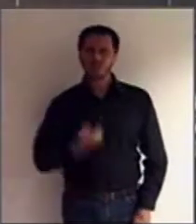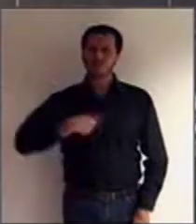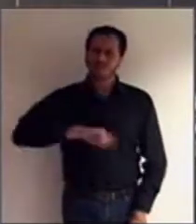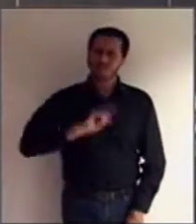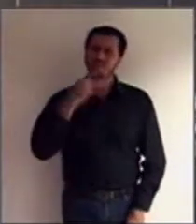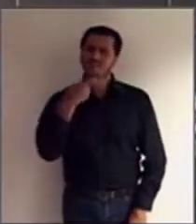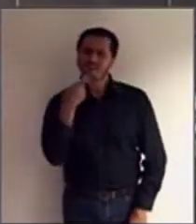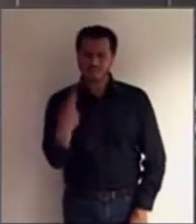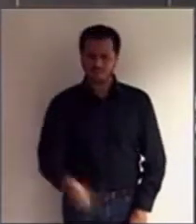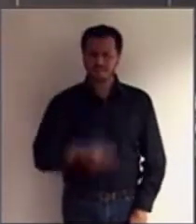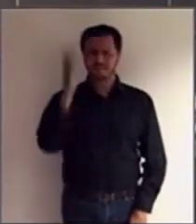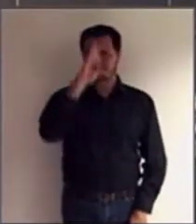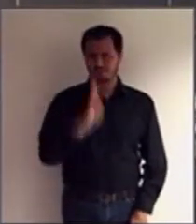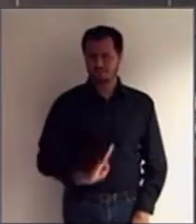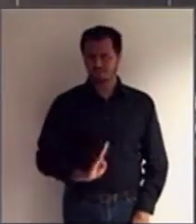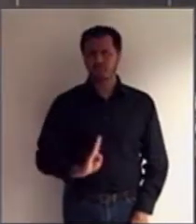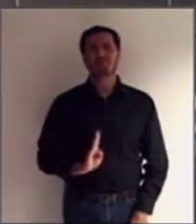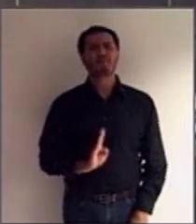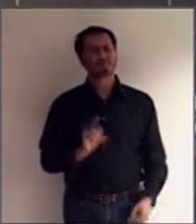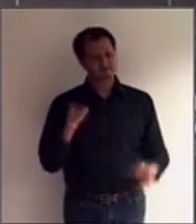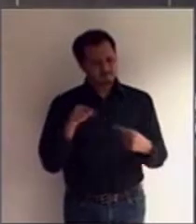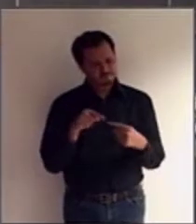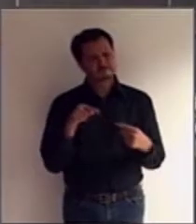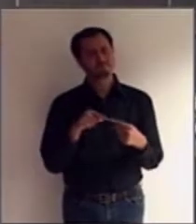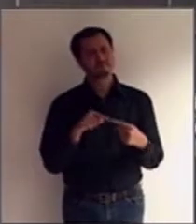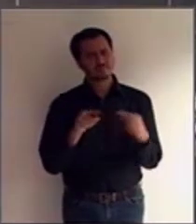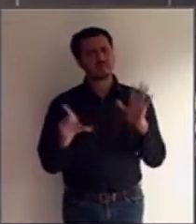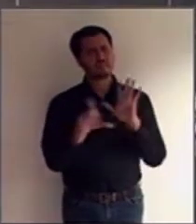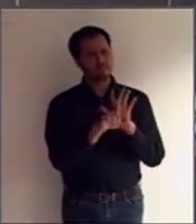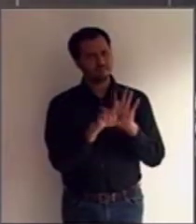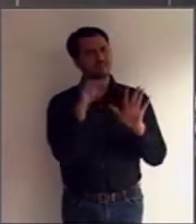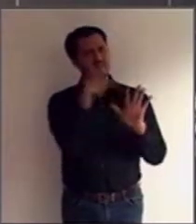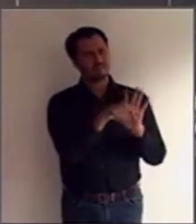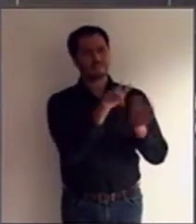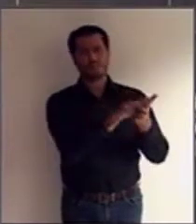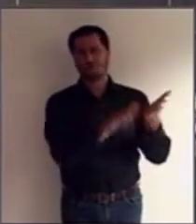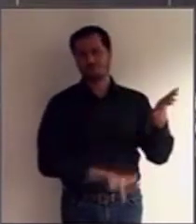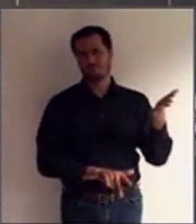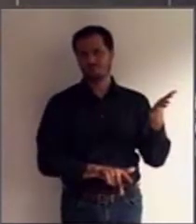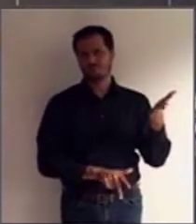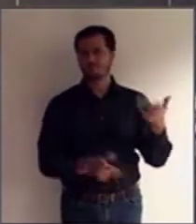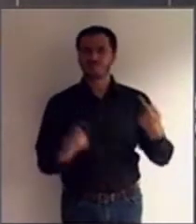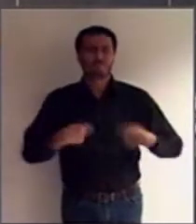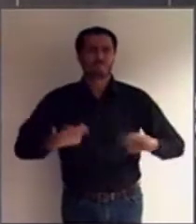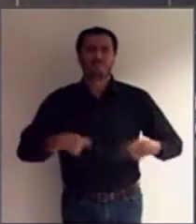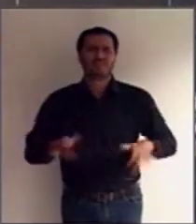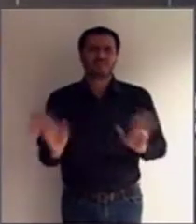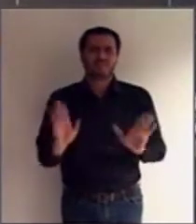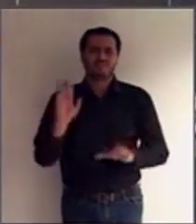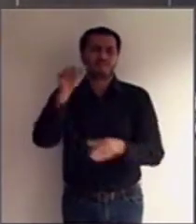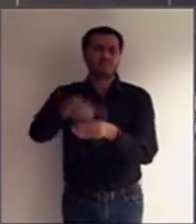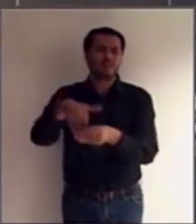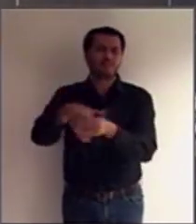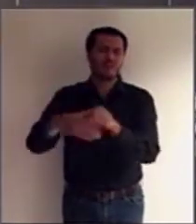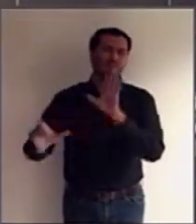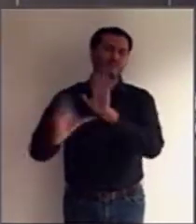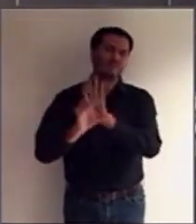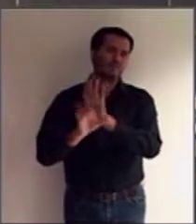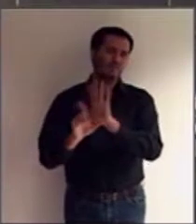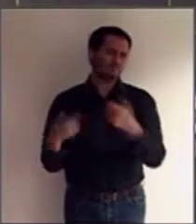brasileira está compatível, de certo modo, com a Convenção da ONU? Nós não precisamos votar uma nova lei